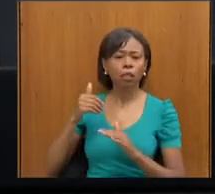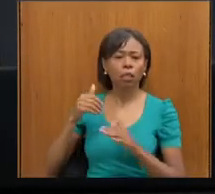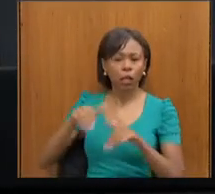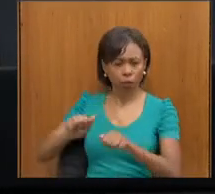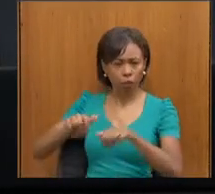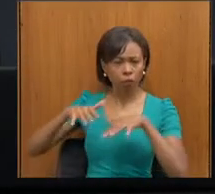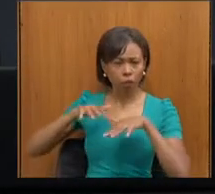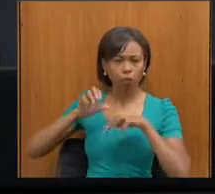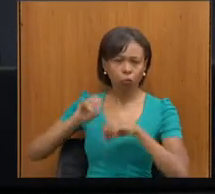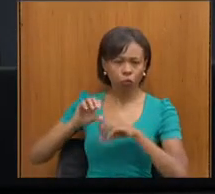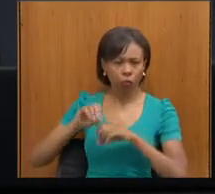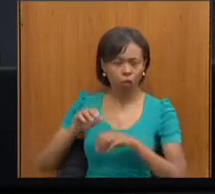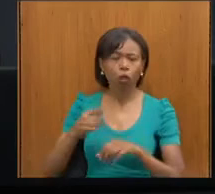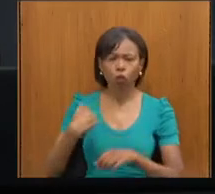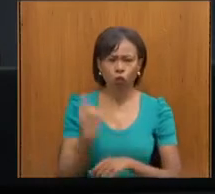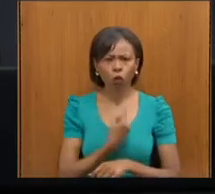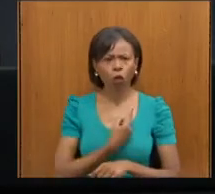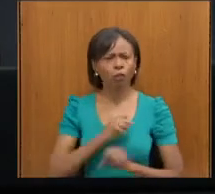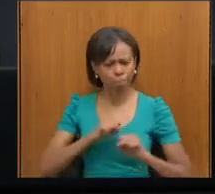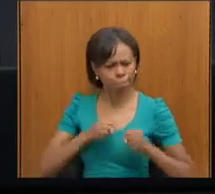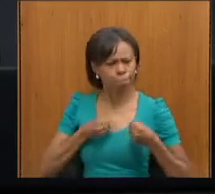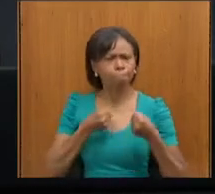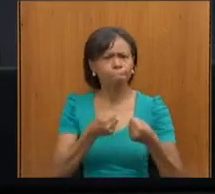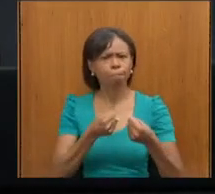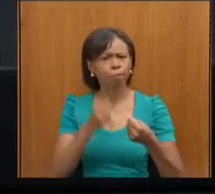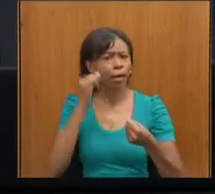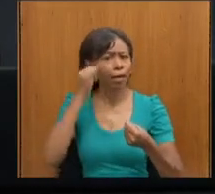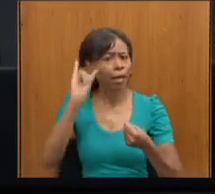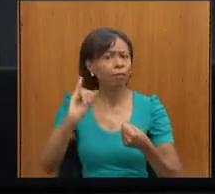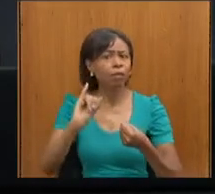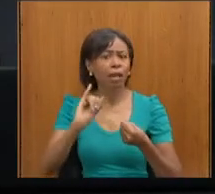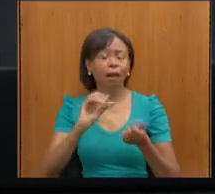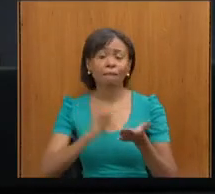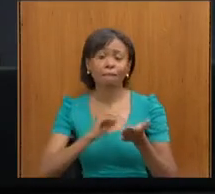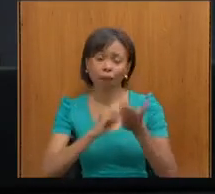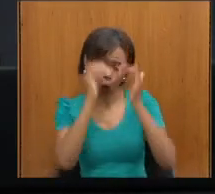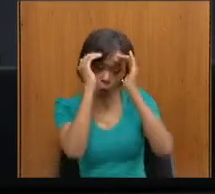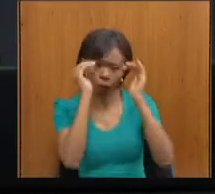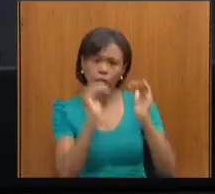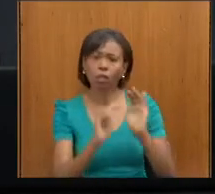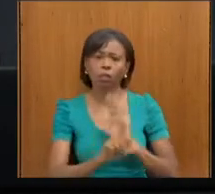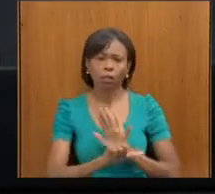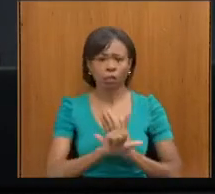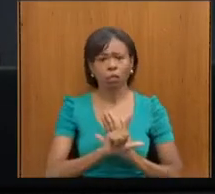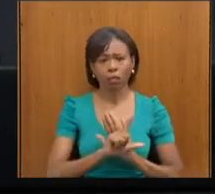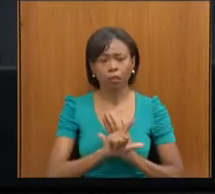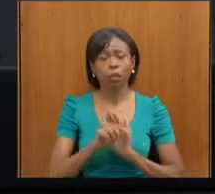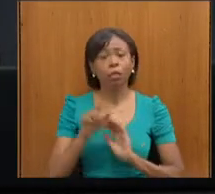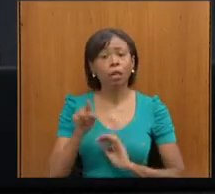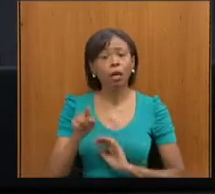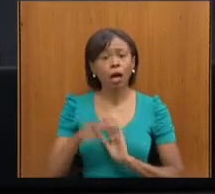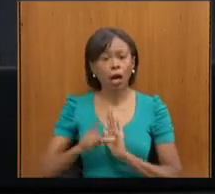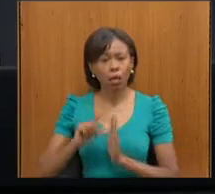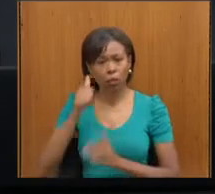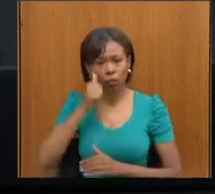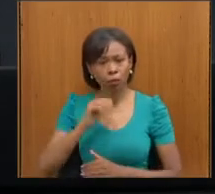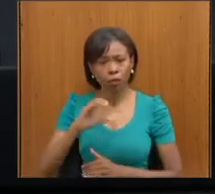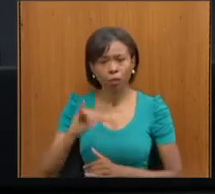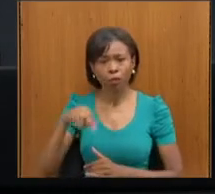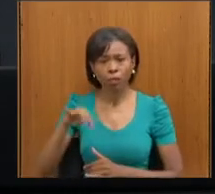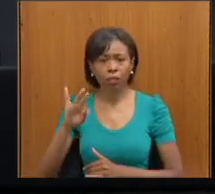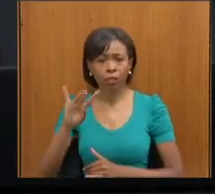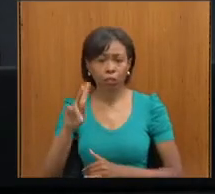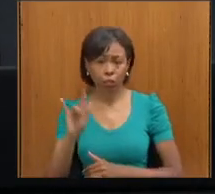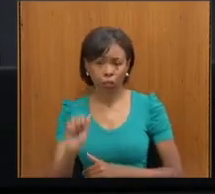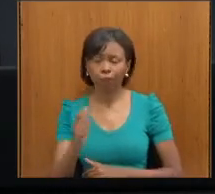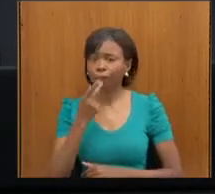com mão forte para evitar o descumprimento da lei. A Cíntia falou da importância que nós,